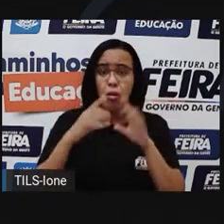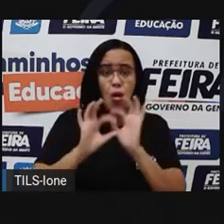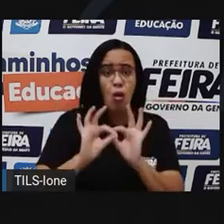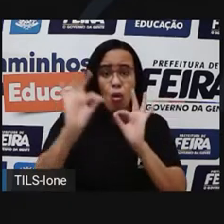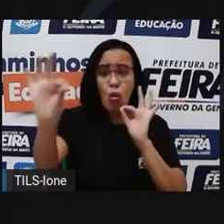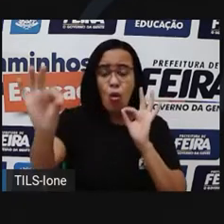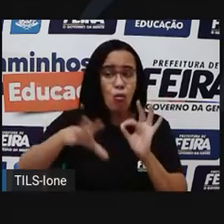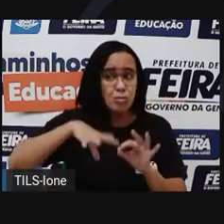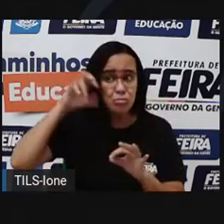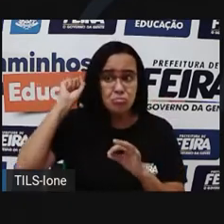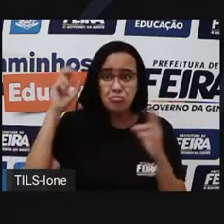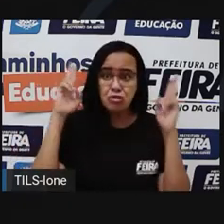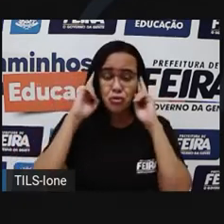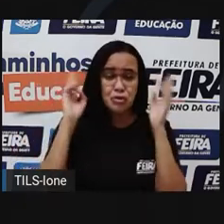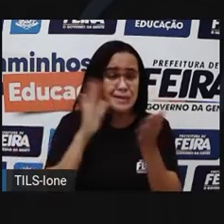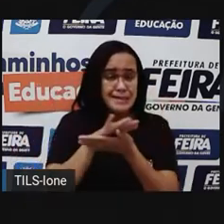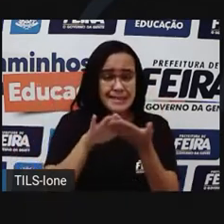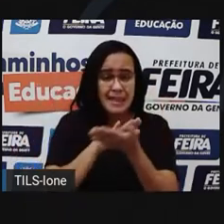ouvida.